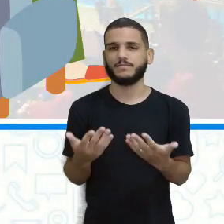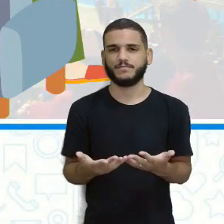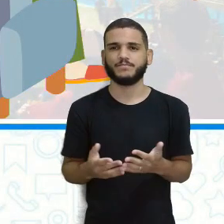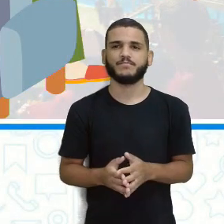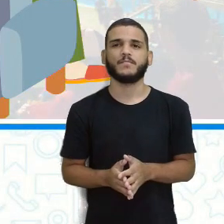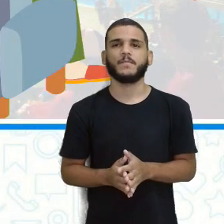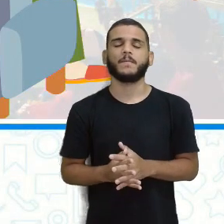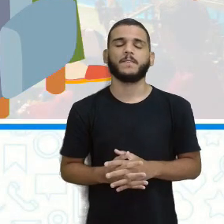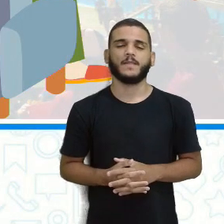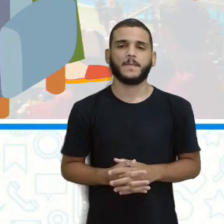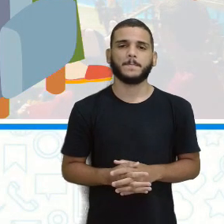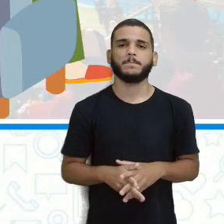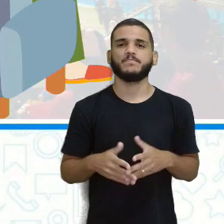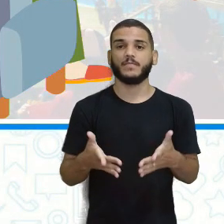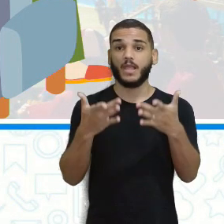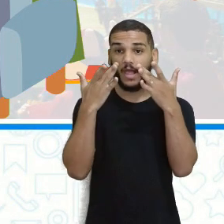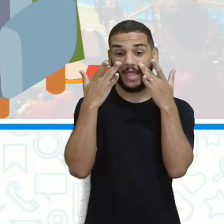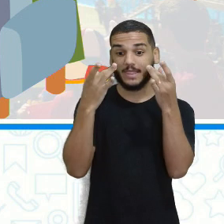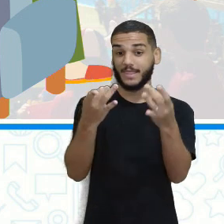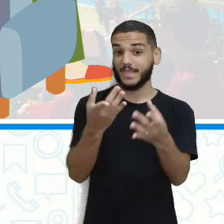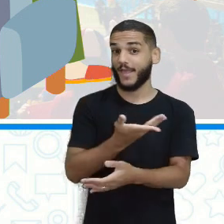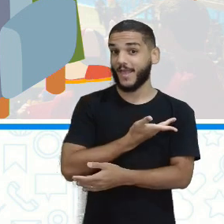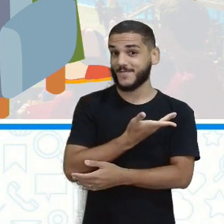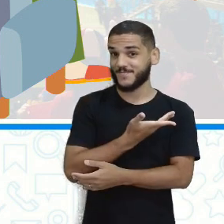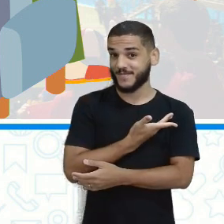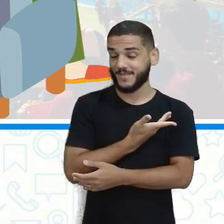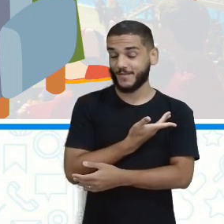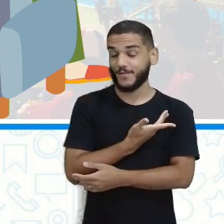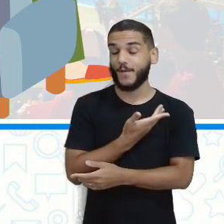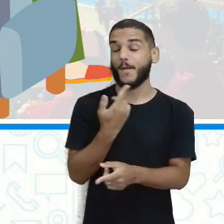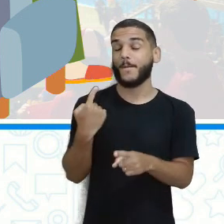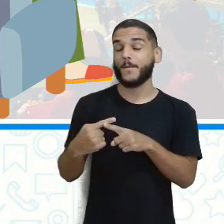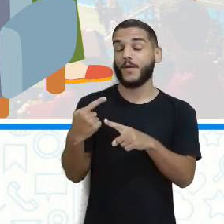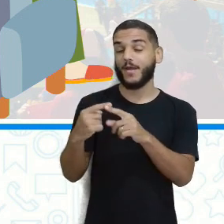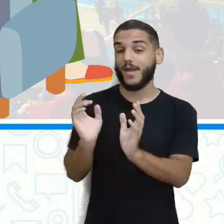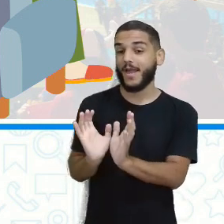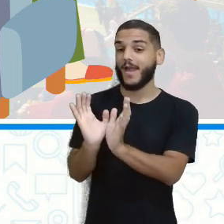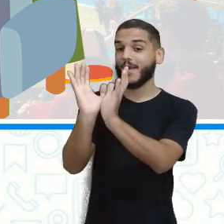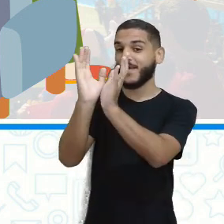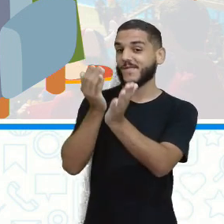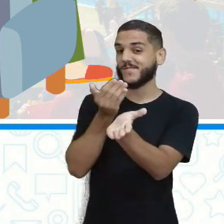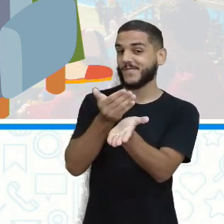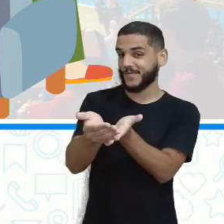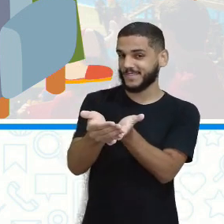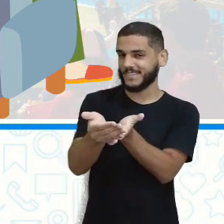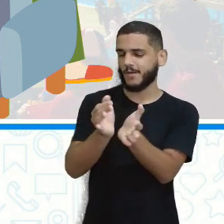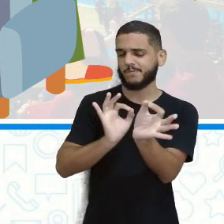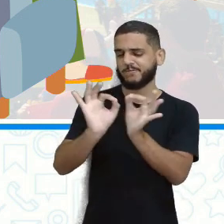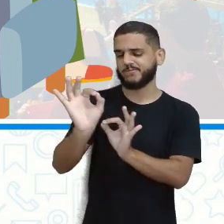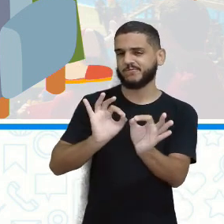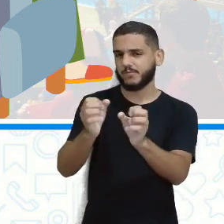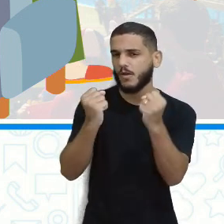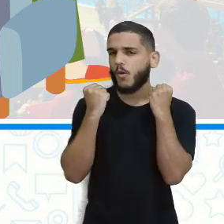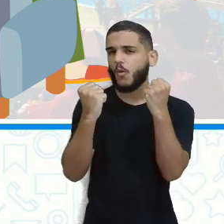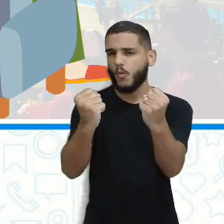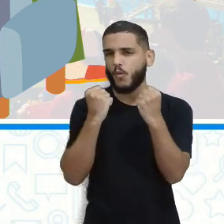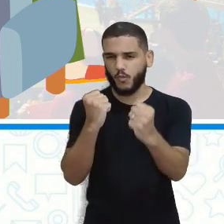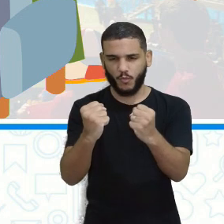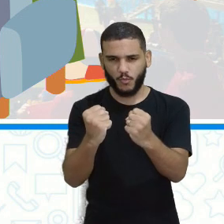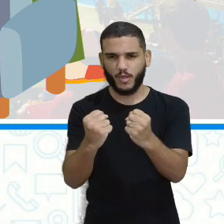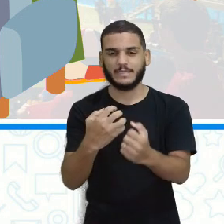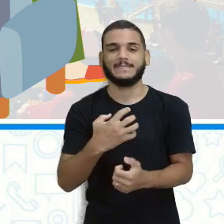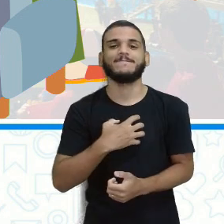clima da Copa, fique atento, amiguinho, que a Copa vai começar Prepara tua torcida e